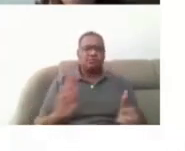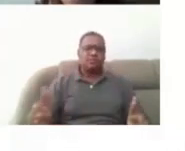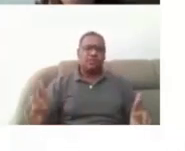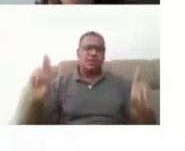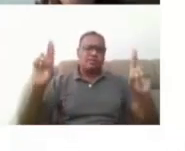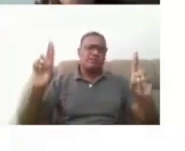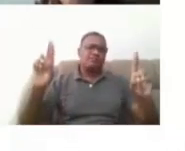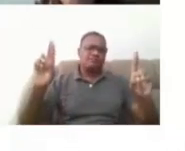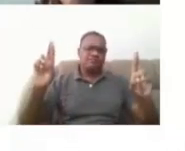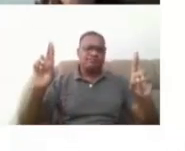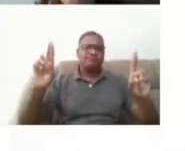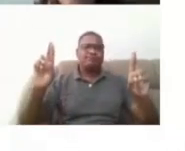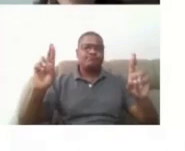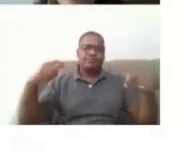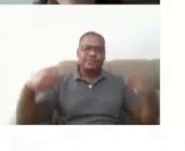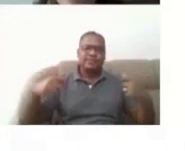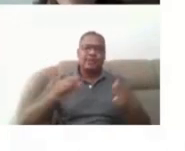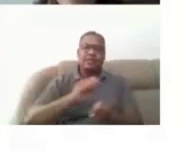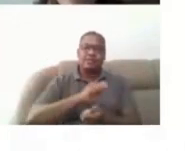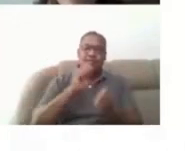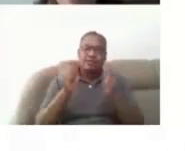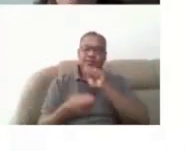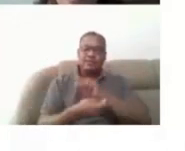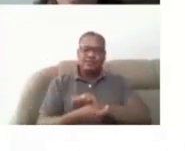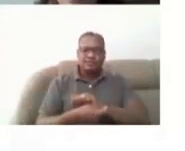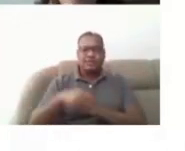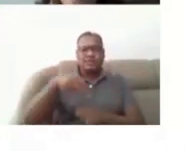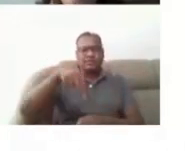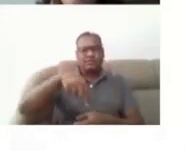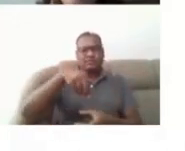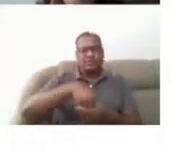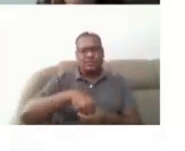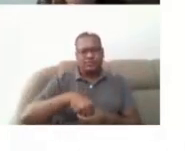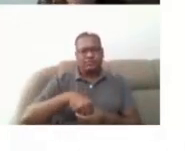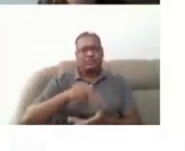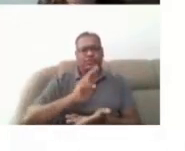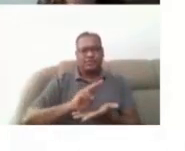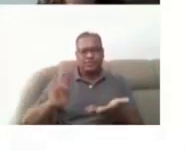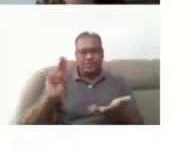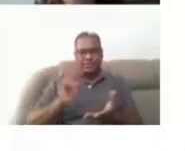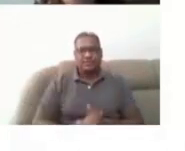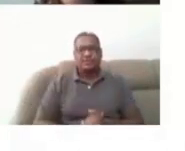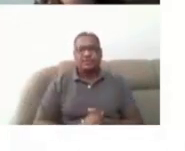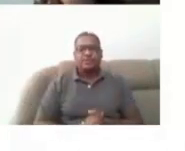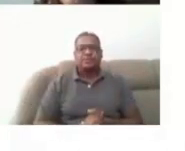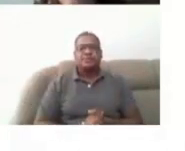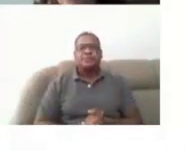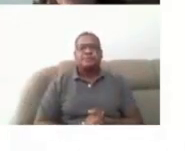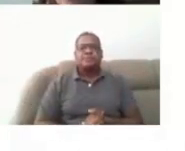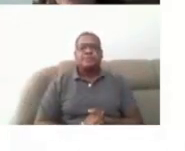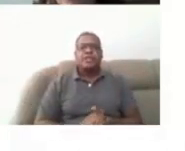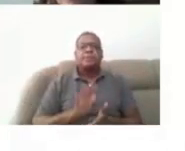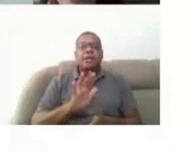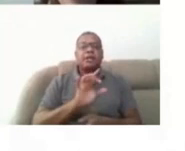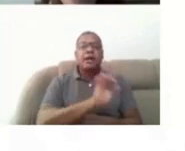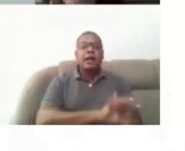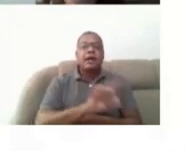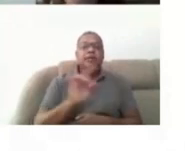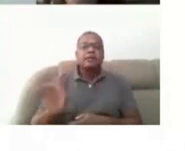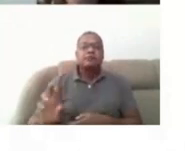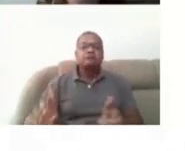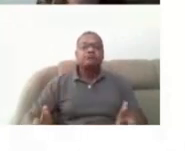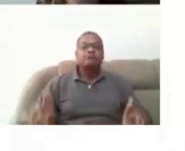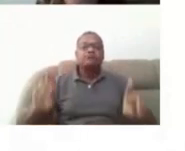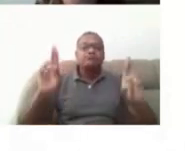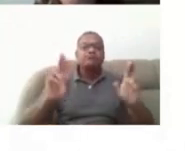responsáveis pela adaptação do aluno na universidade, tá? E o que compete a cada um, né? O que